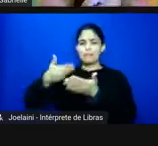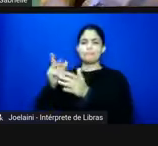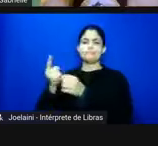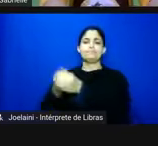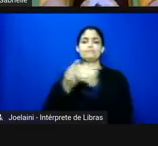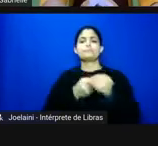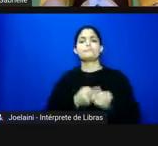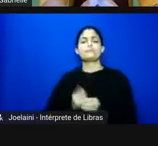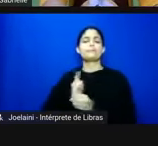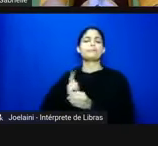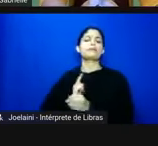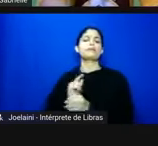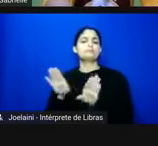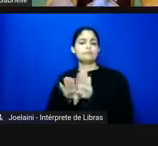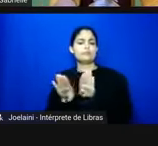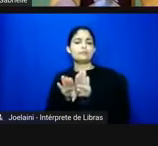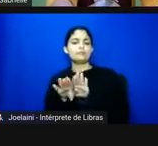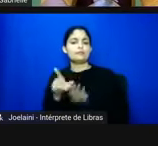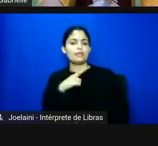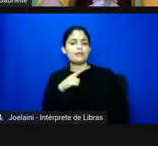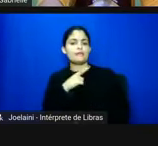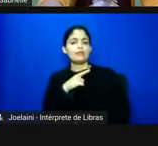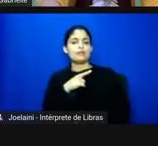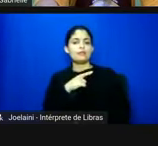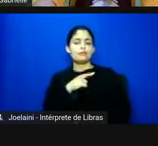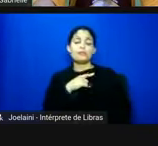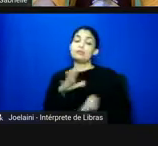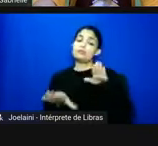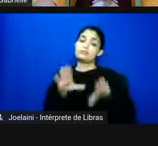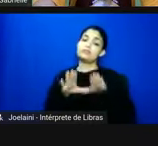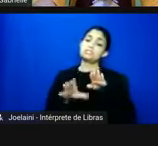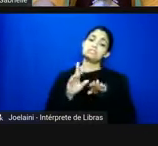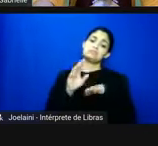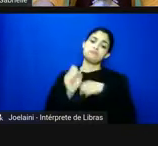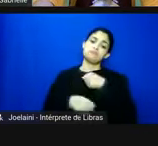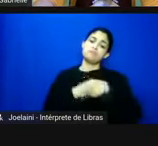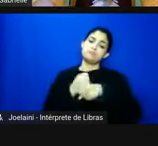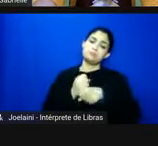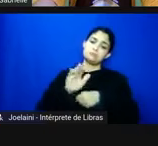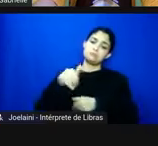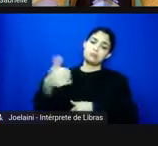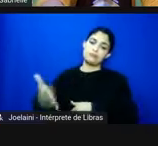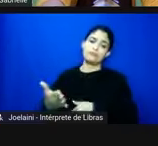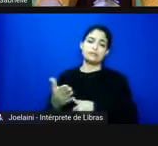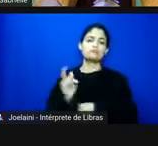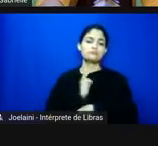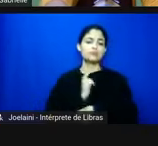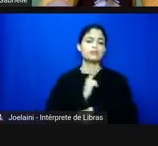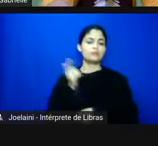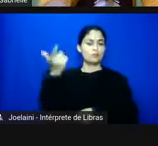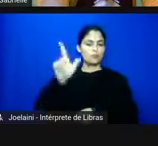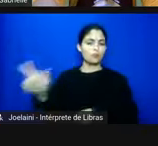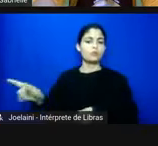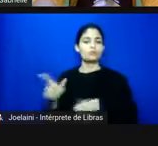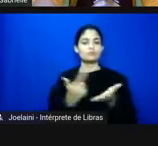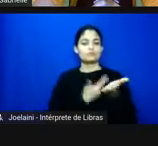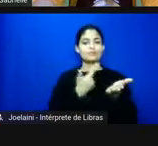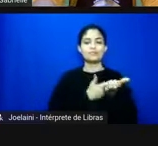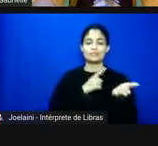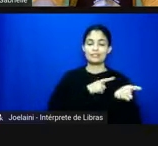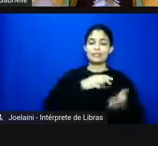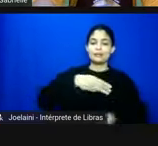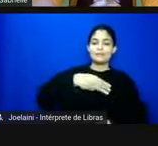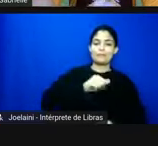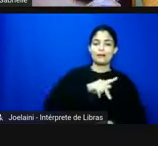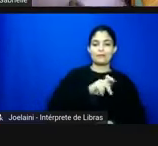então quem sabe a gente por aí liga uns anos alguns outros livros né com esse apropriamento a gente possa ver em algumas algumas cidades